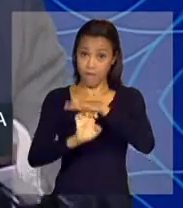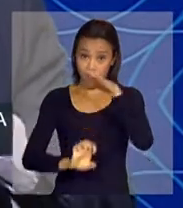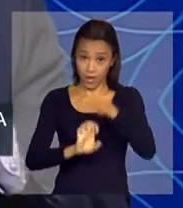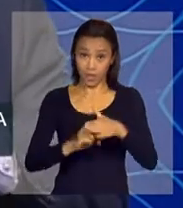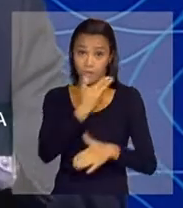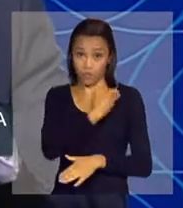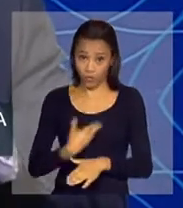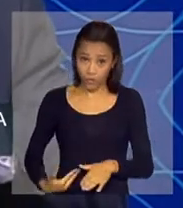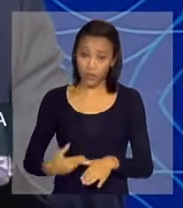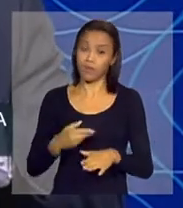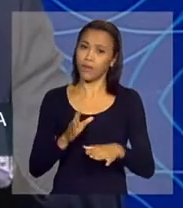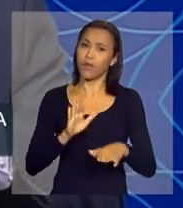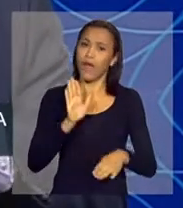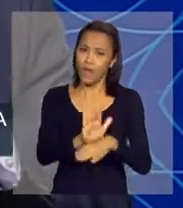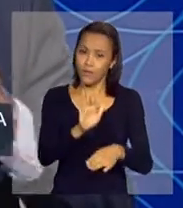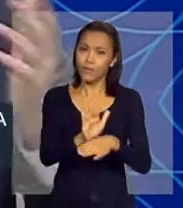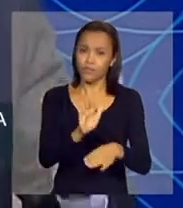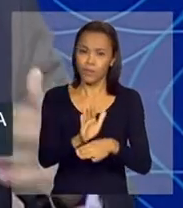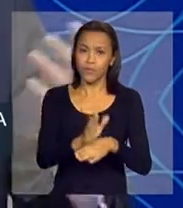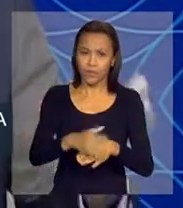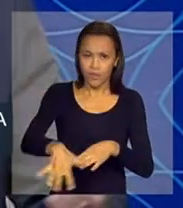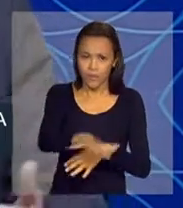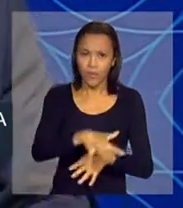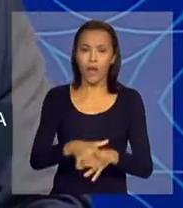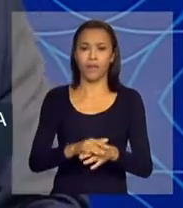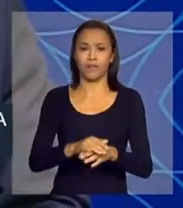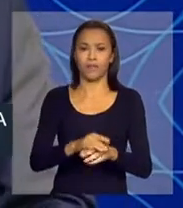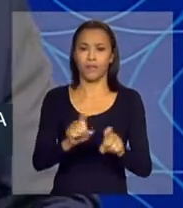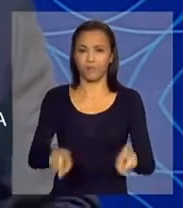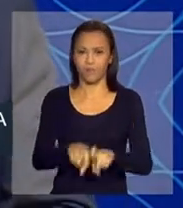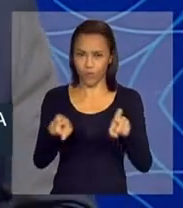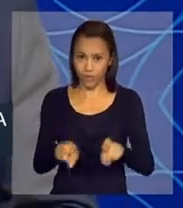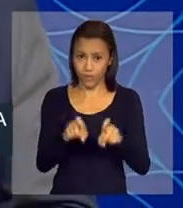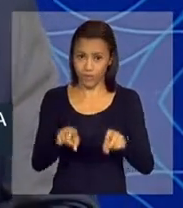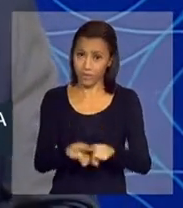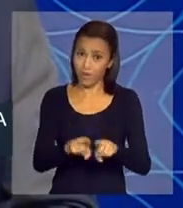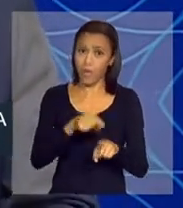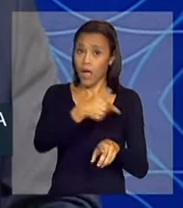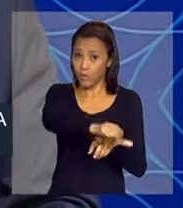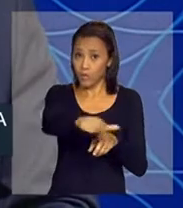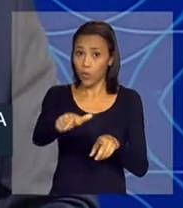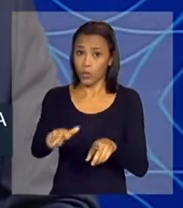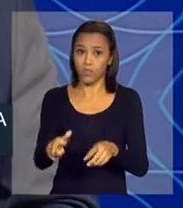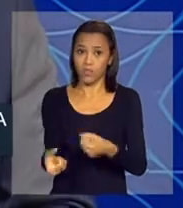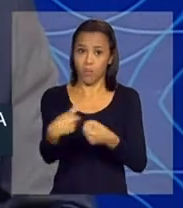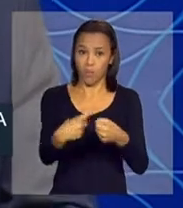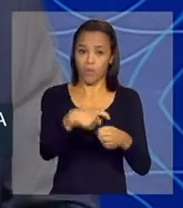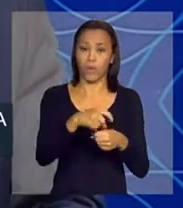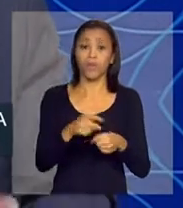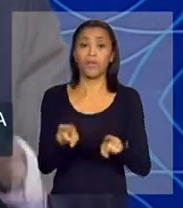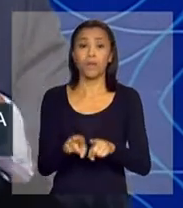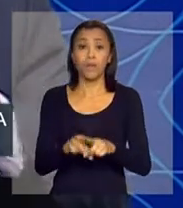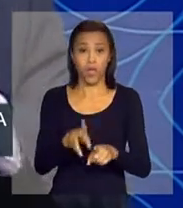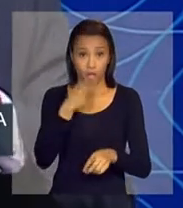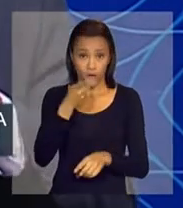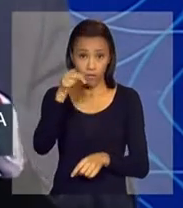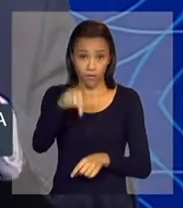serviços nessa área ao governo e a outras instituições. Também o registro